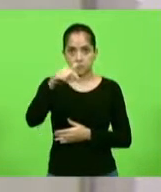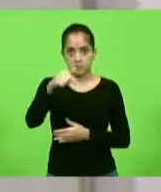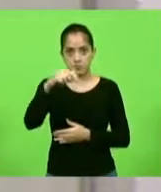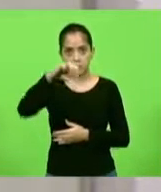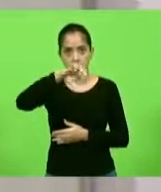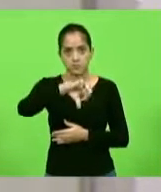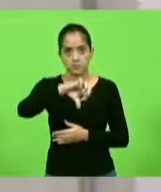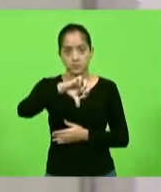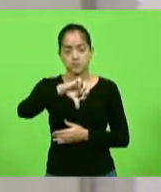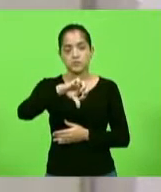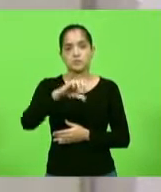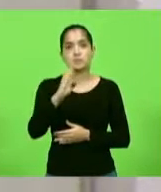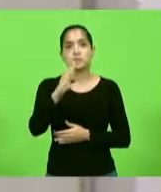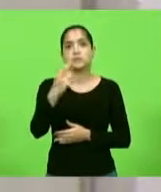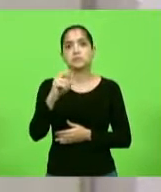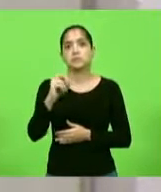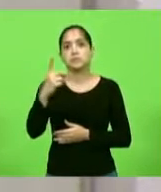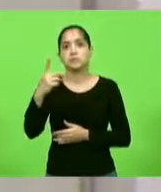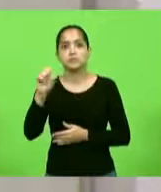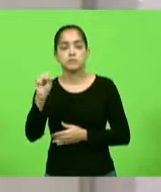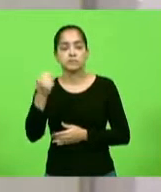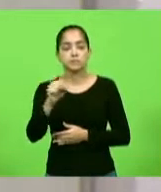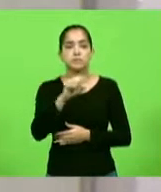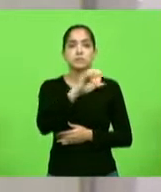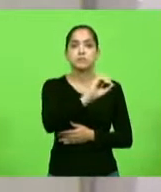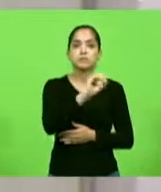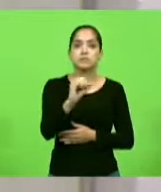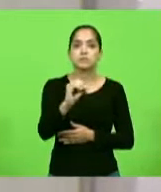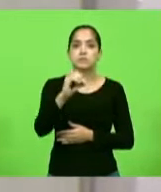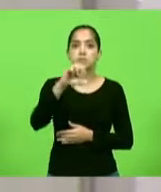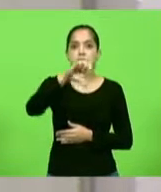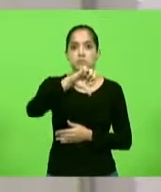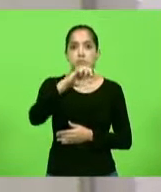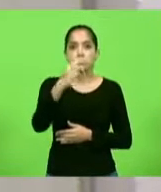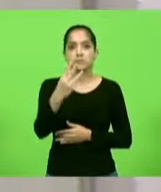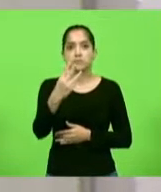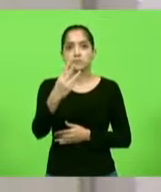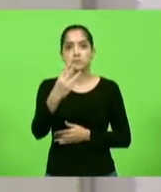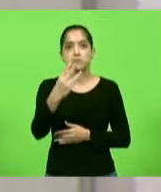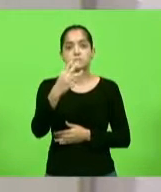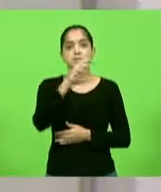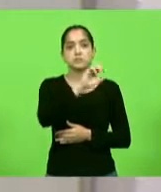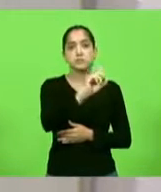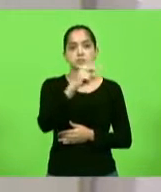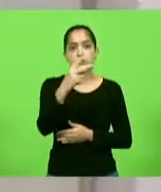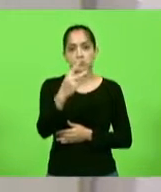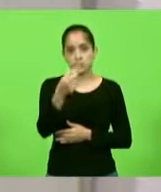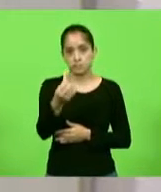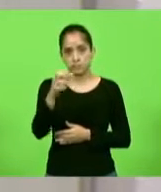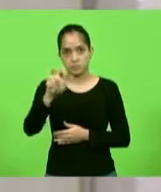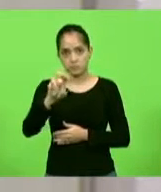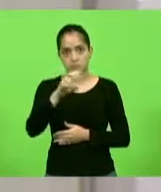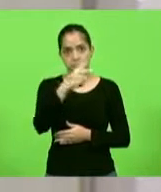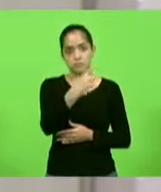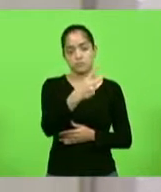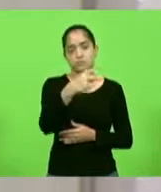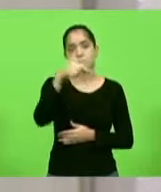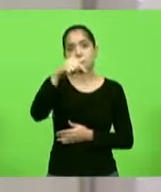-2018, 0093, 0265, 0274,